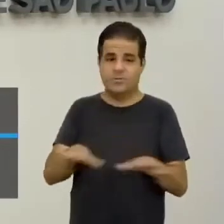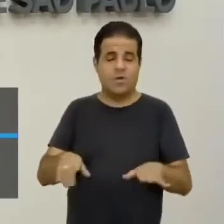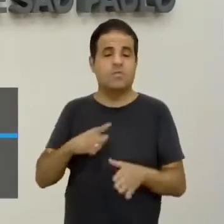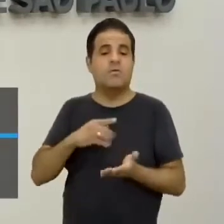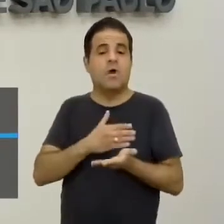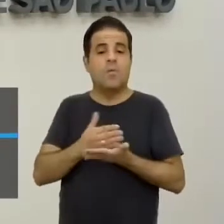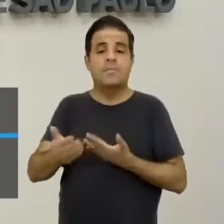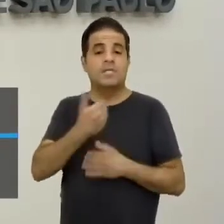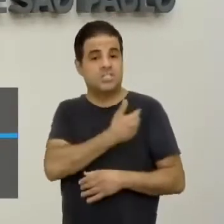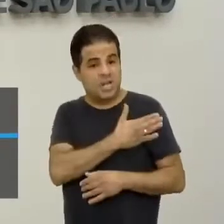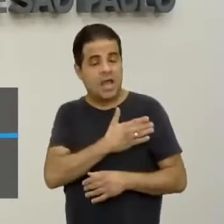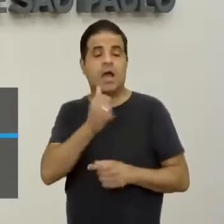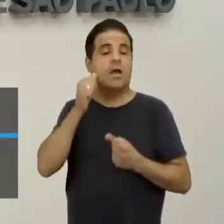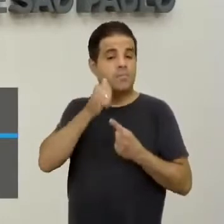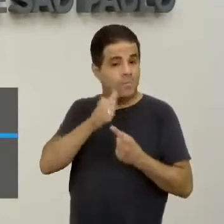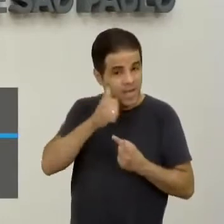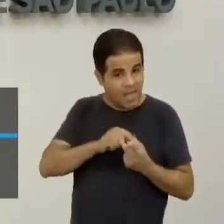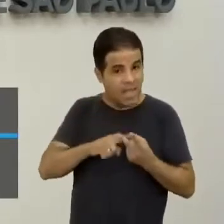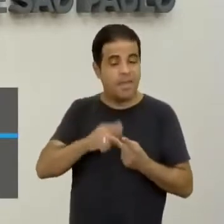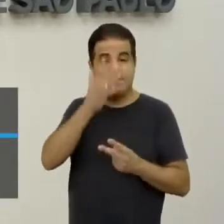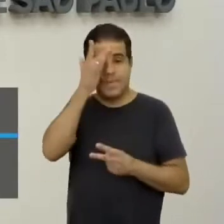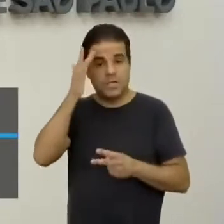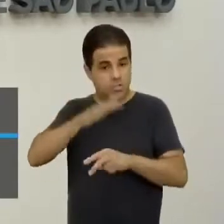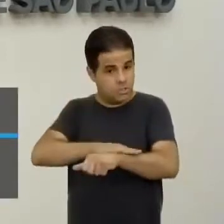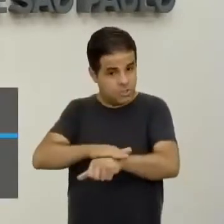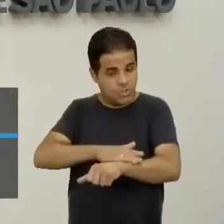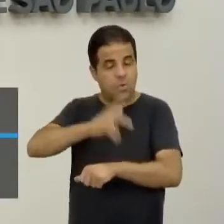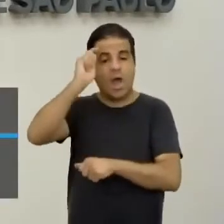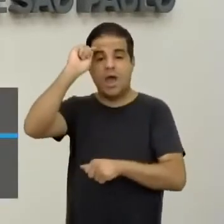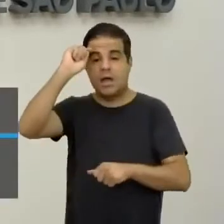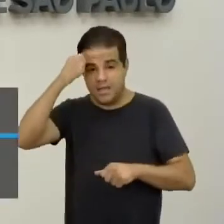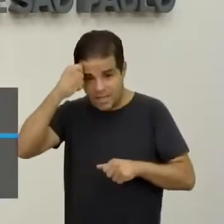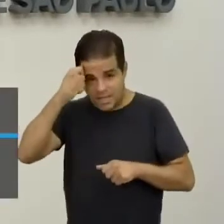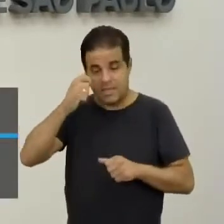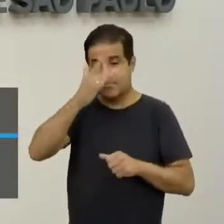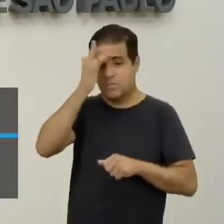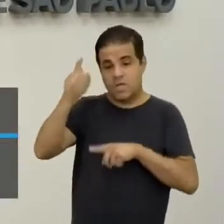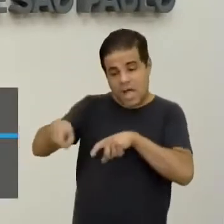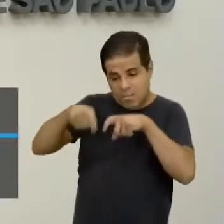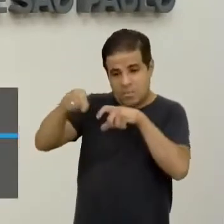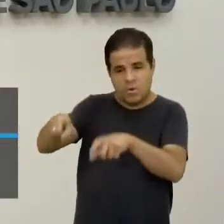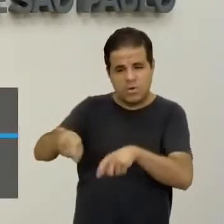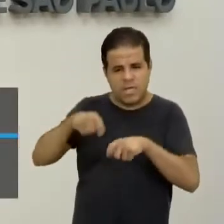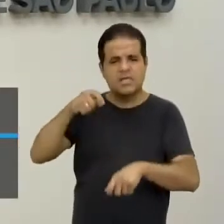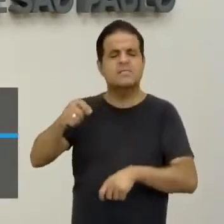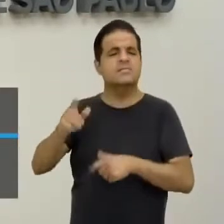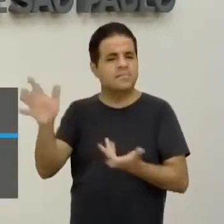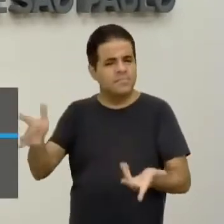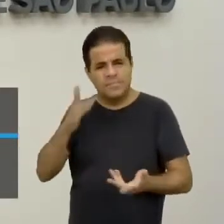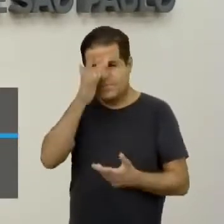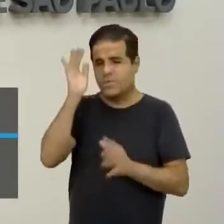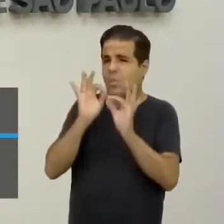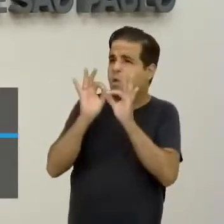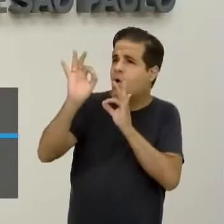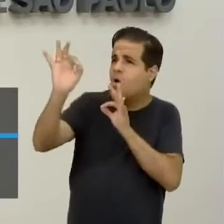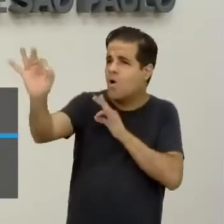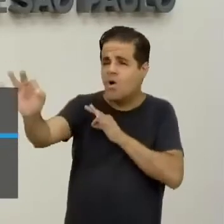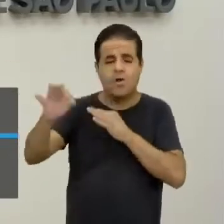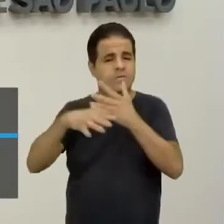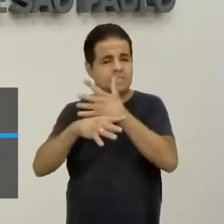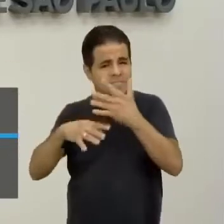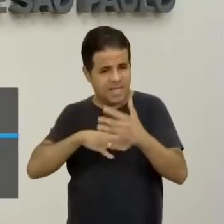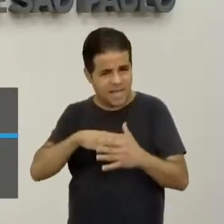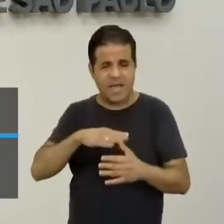gente vai começar a excluir aí mulheres, os negros, os camponeses, todos aqueles que estão longe dos centros